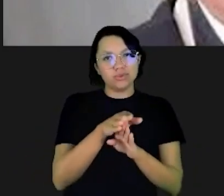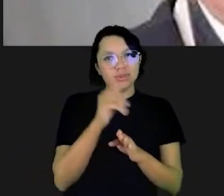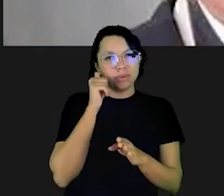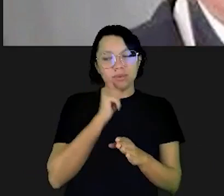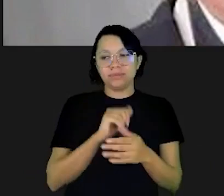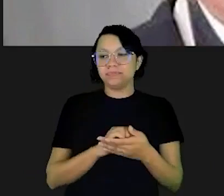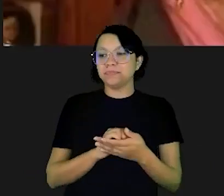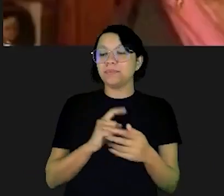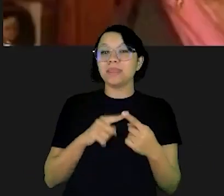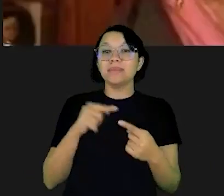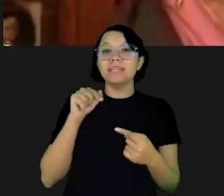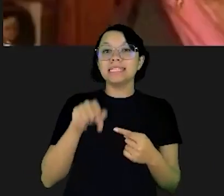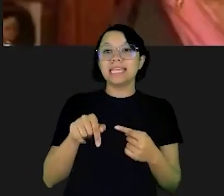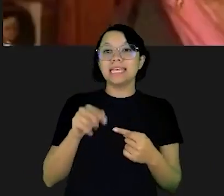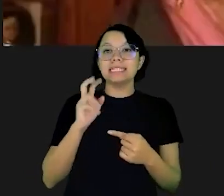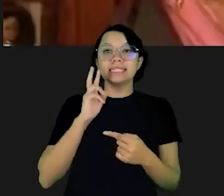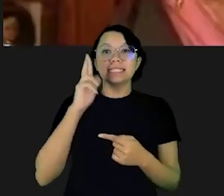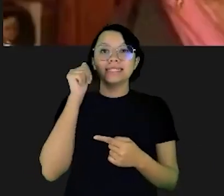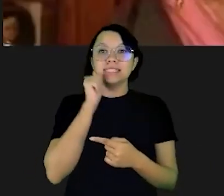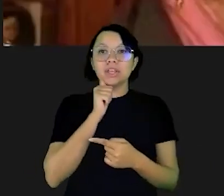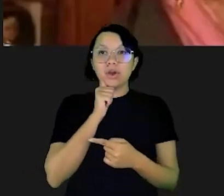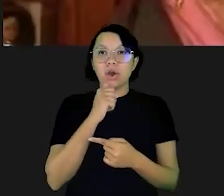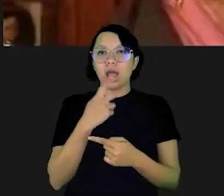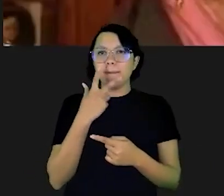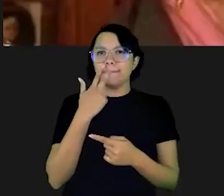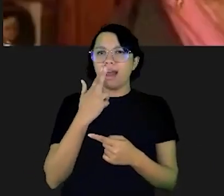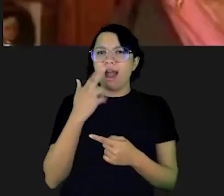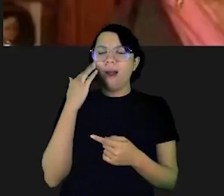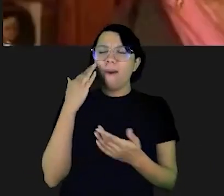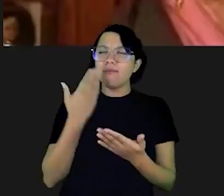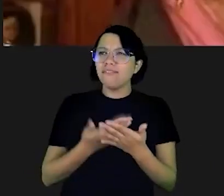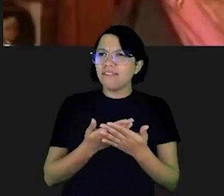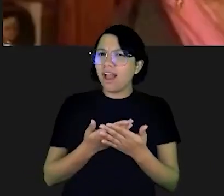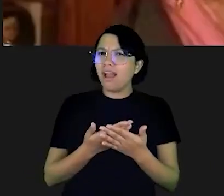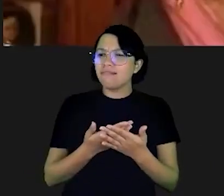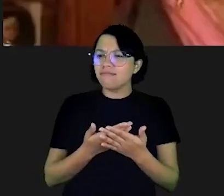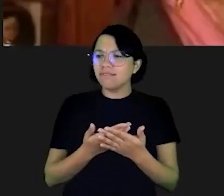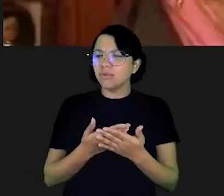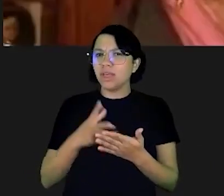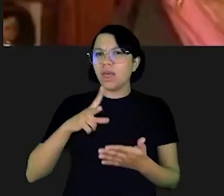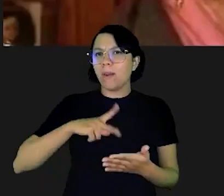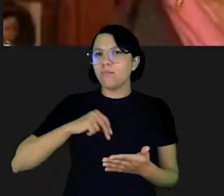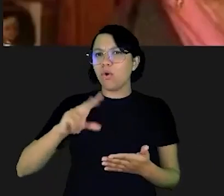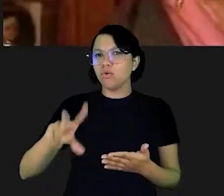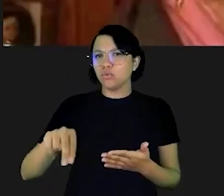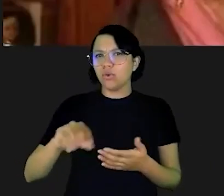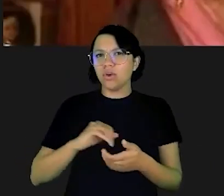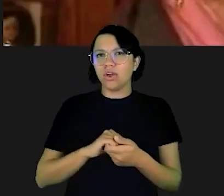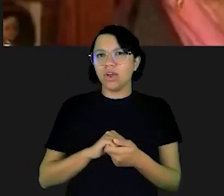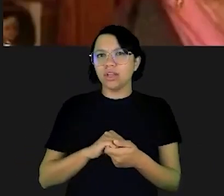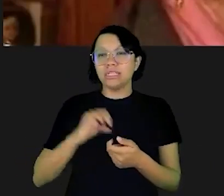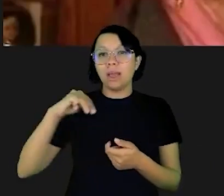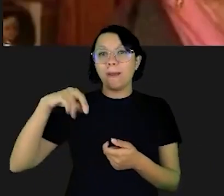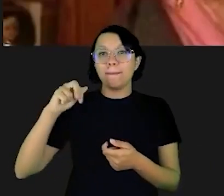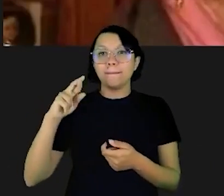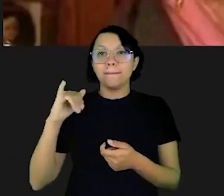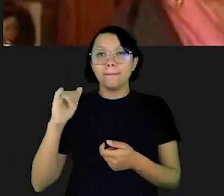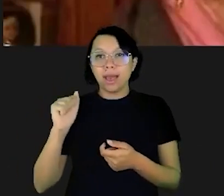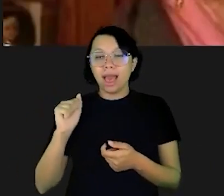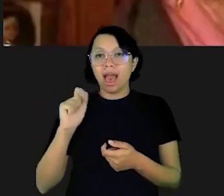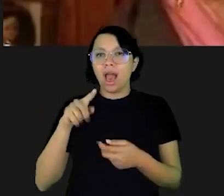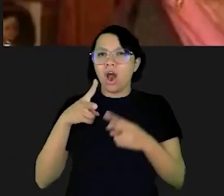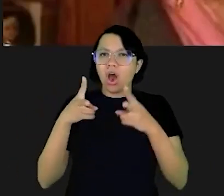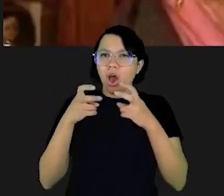colunas e ajudou muita gente. Já esta senhora com essa aparência tão confiável, uma senhora portuguesa,